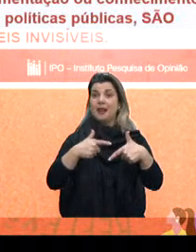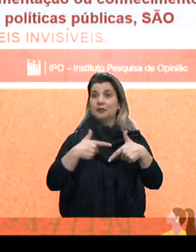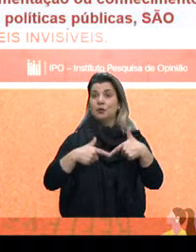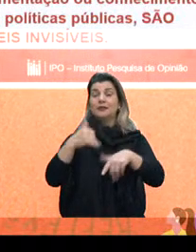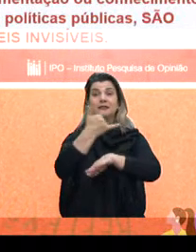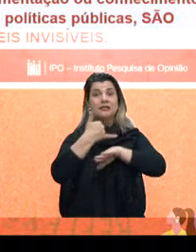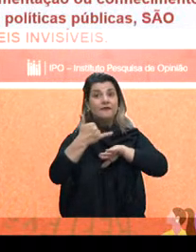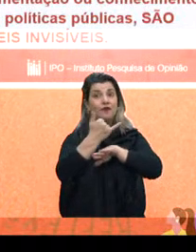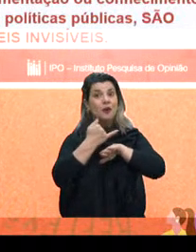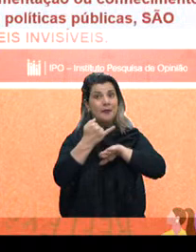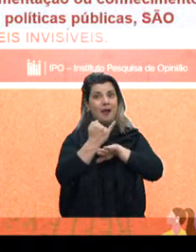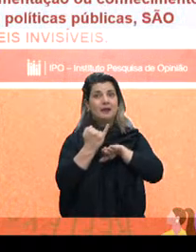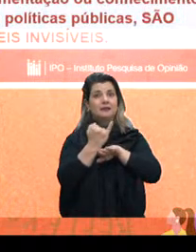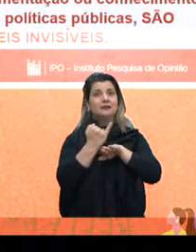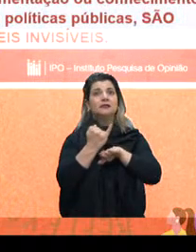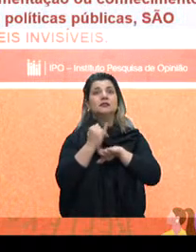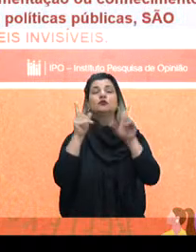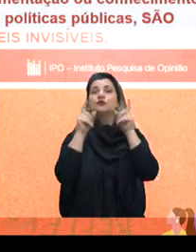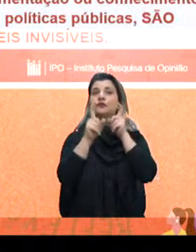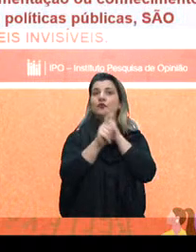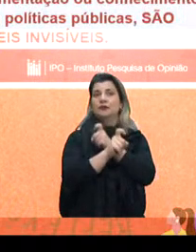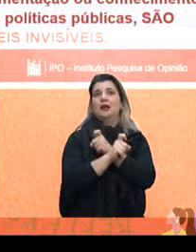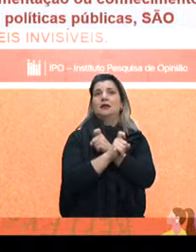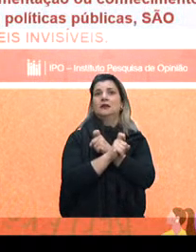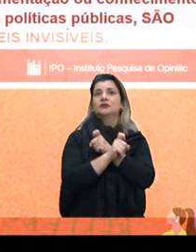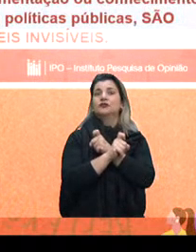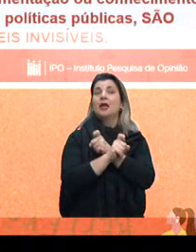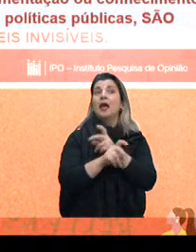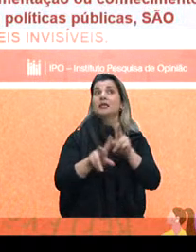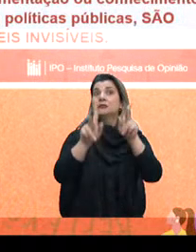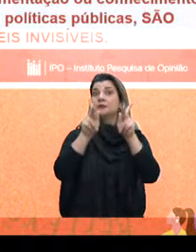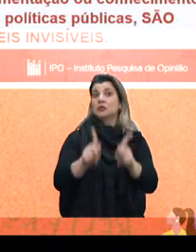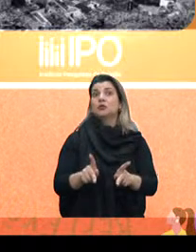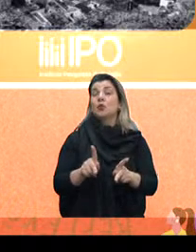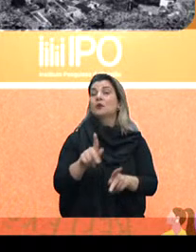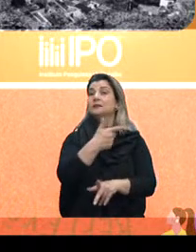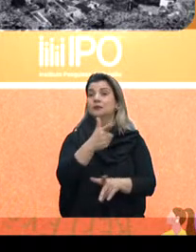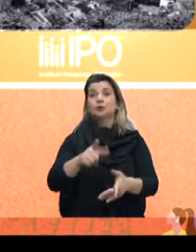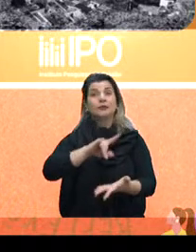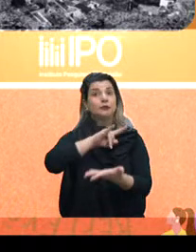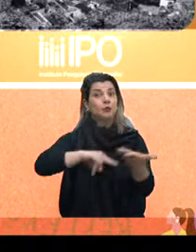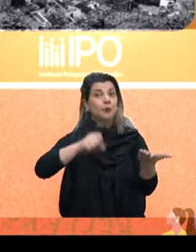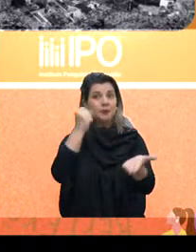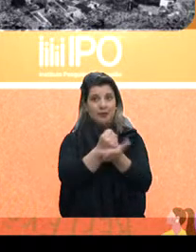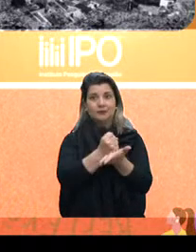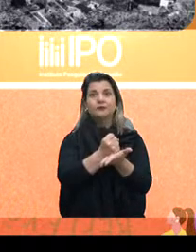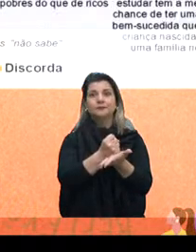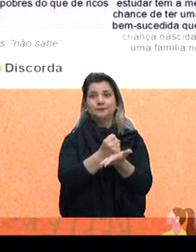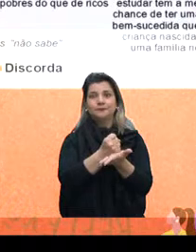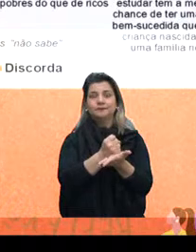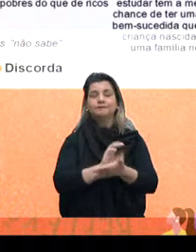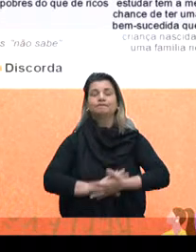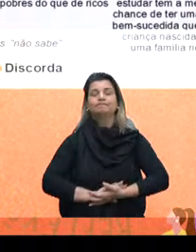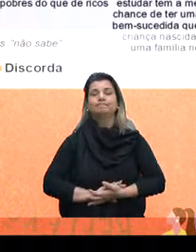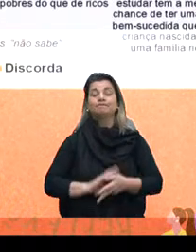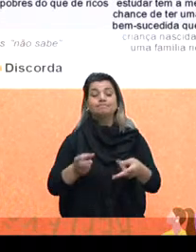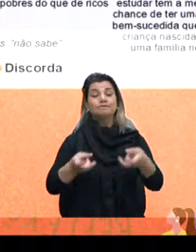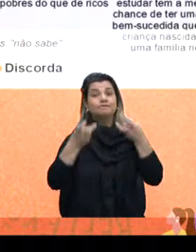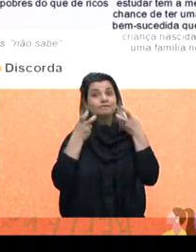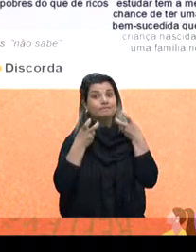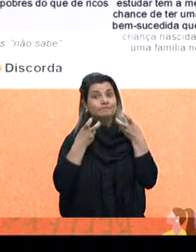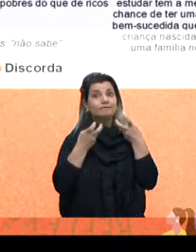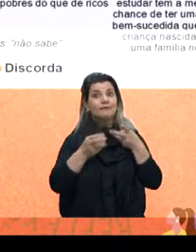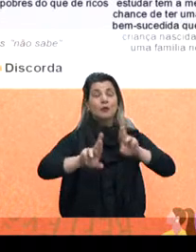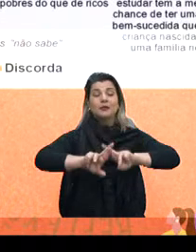dificuldade, incluem aqui os invisíveis, aqueles que não têm documentação. Vamos lá. As percepções sobre a